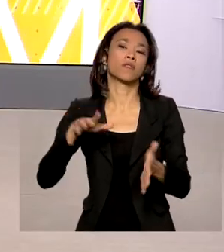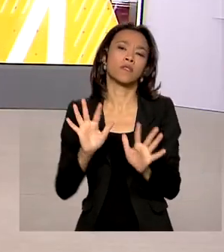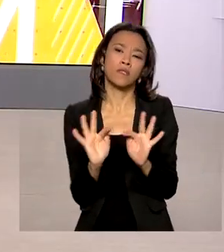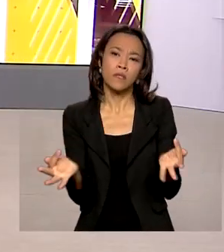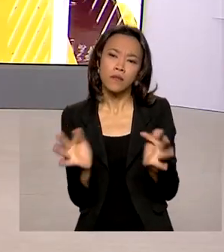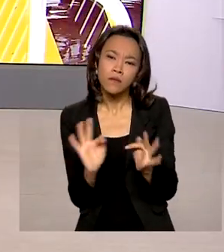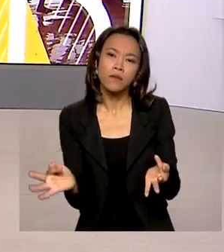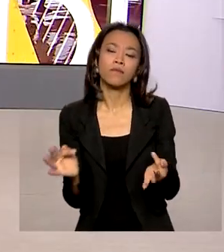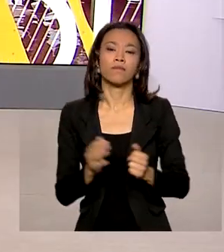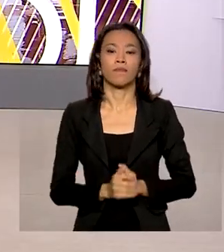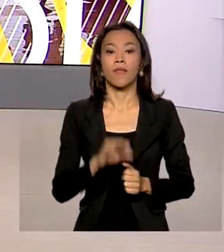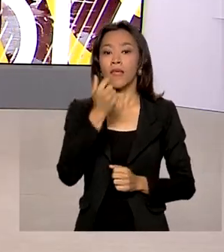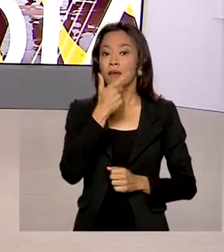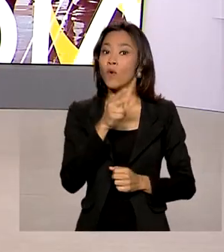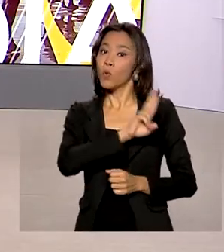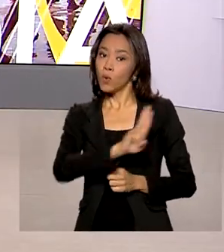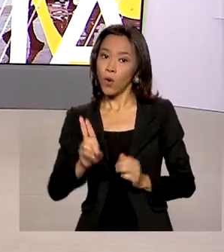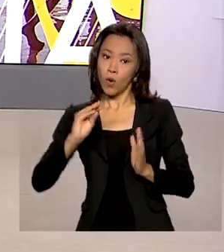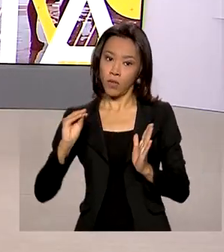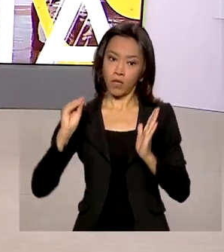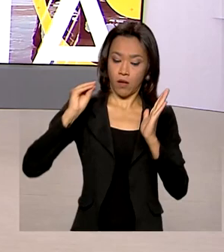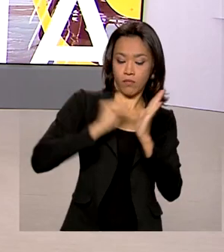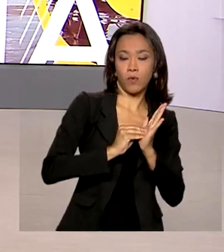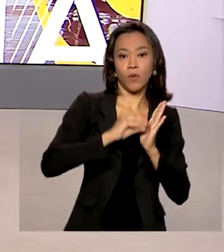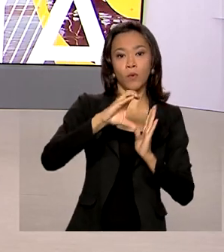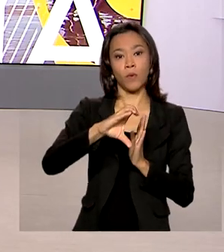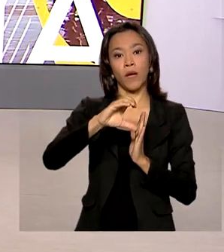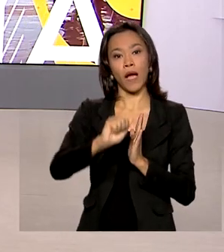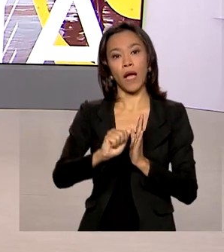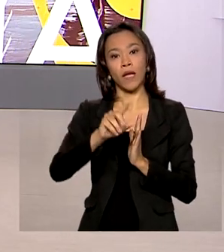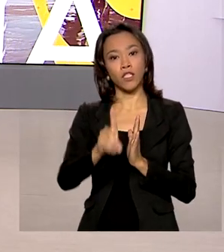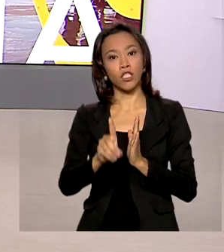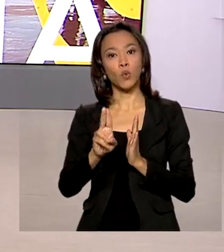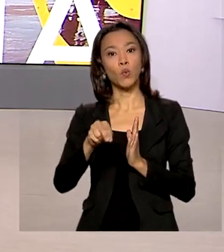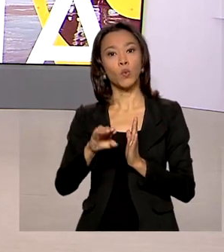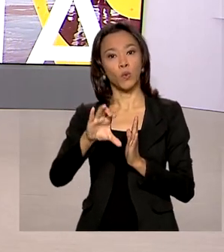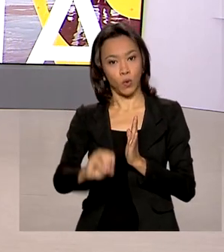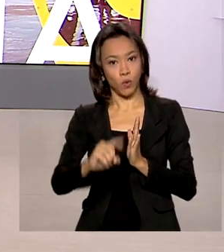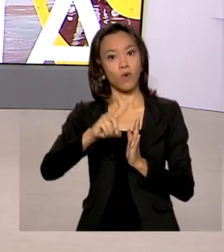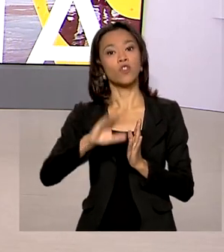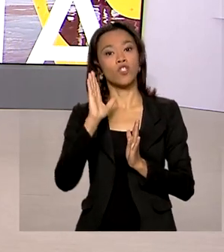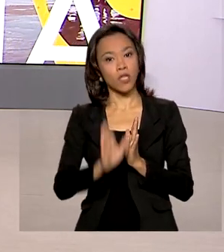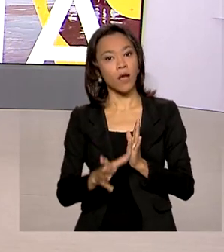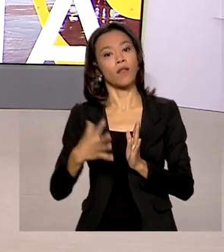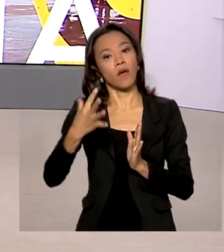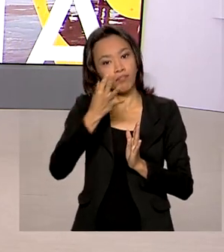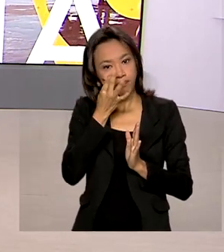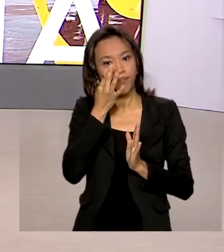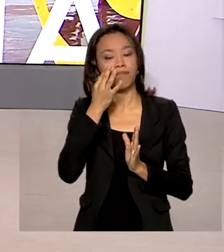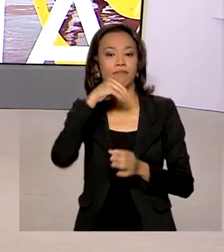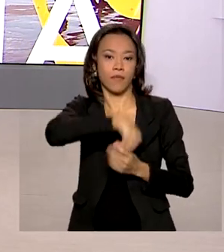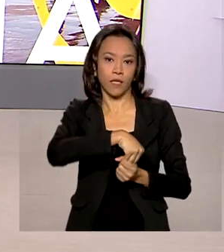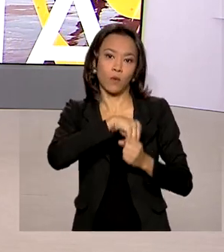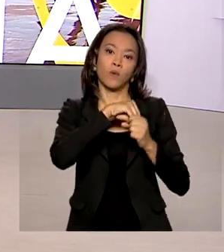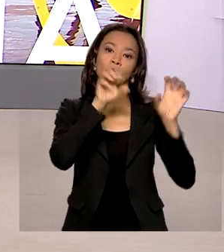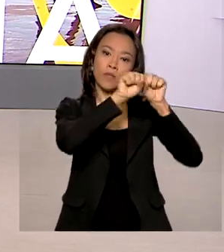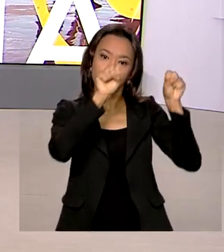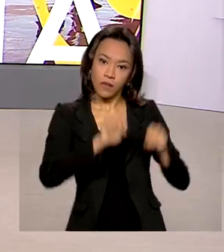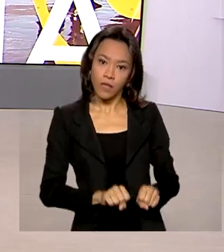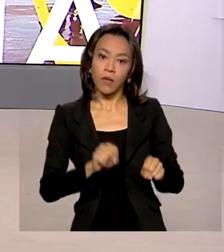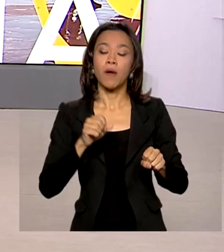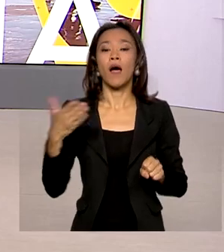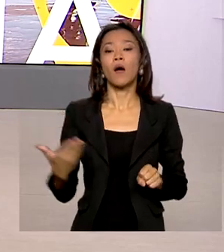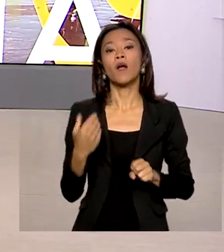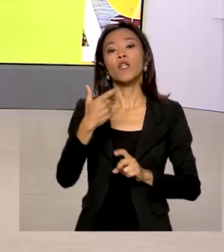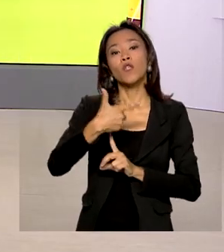Quem é inscrito no cadastro único do governo federal será incluído automaticamente. Com isso, o pagamento, o programa, deve passar de